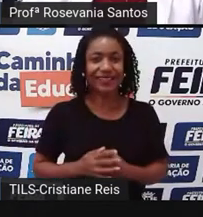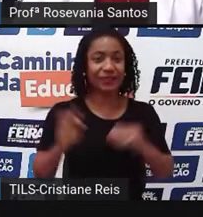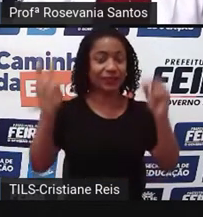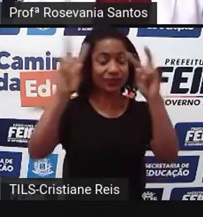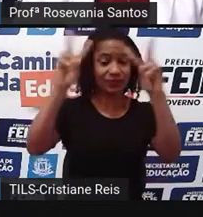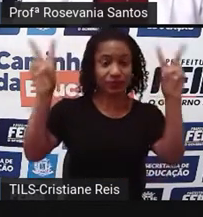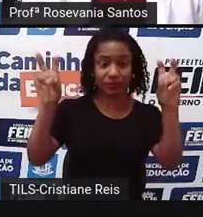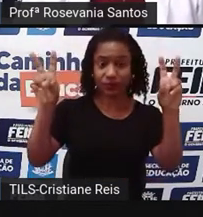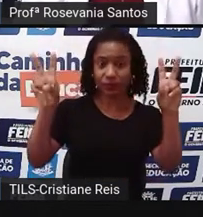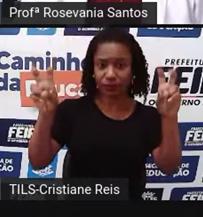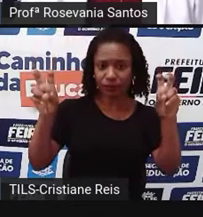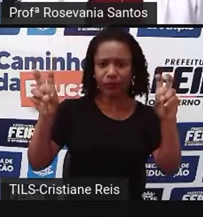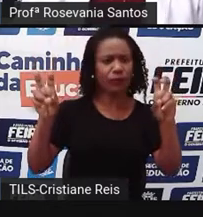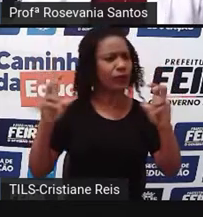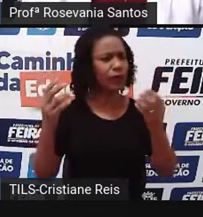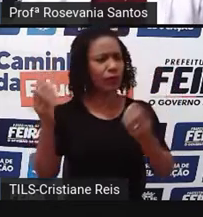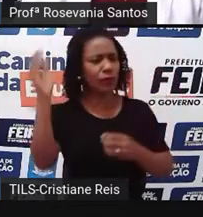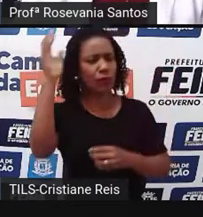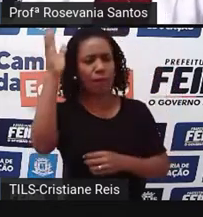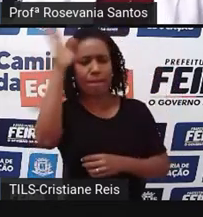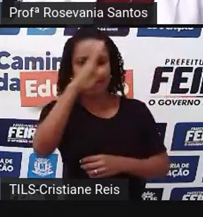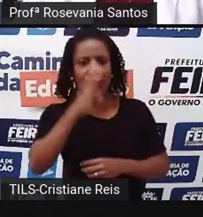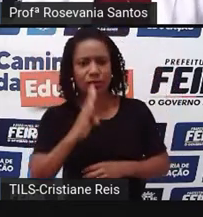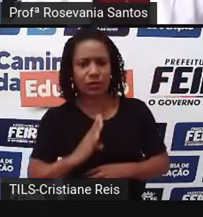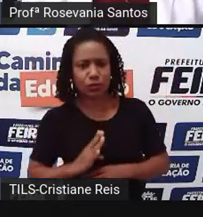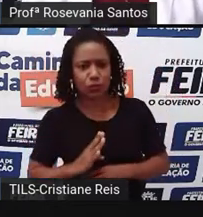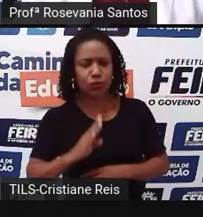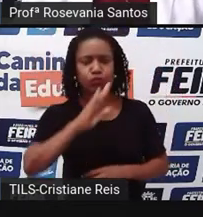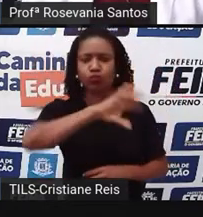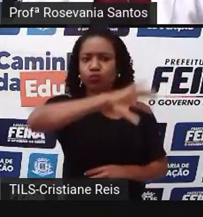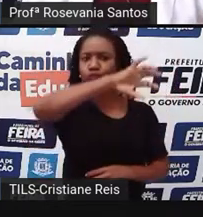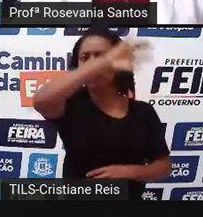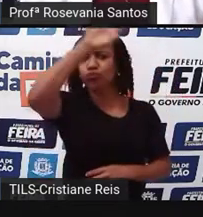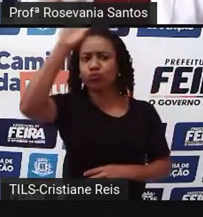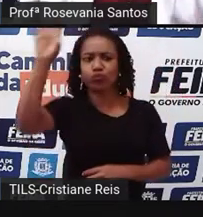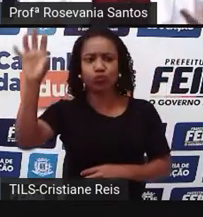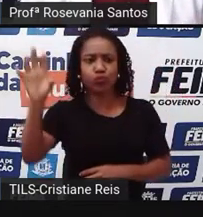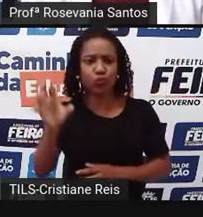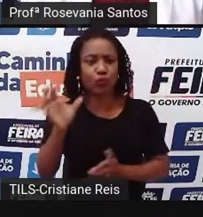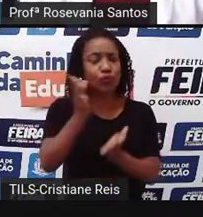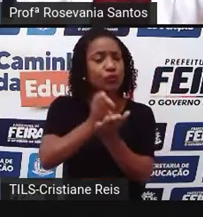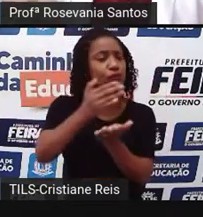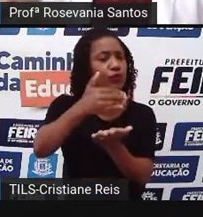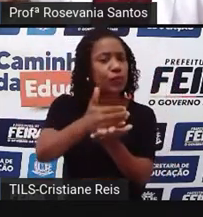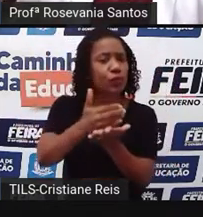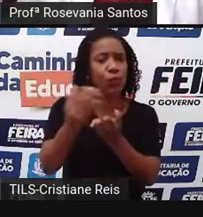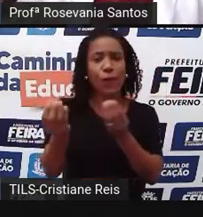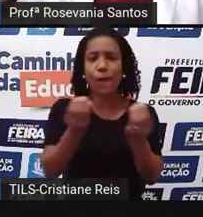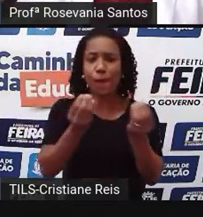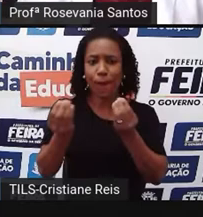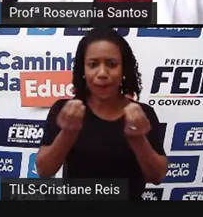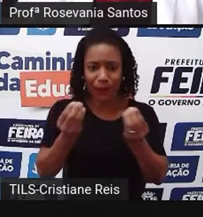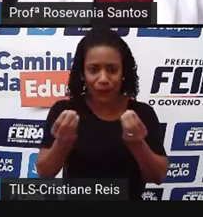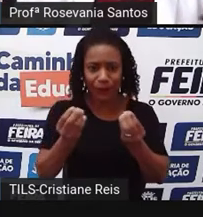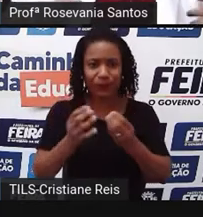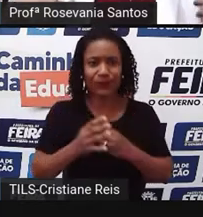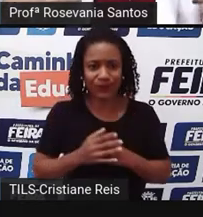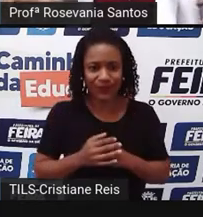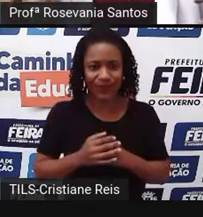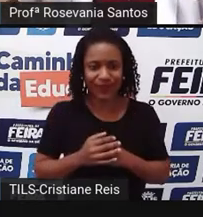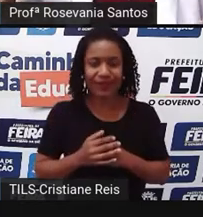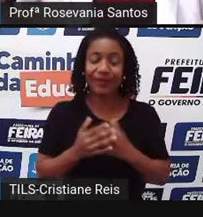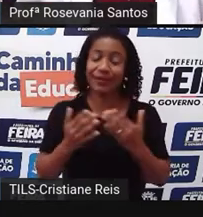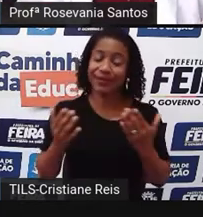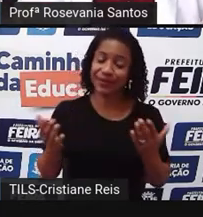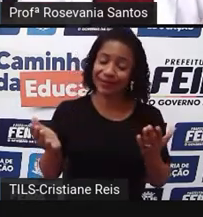a divisão regional do Brasil, né? Então, esse é o nosso tema de hoje, a nossa aula, né? É claro que o Brasil, por ser,